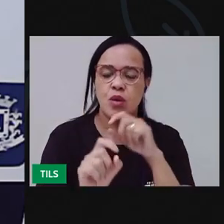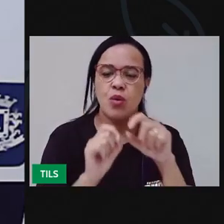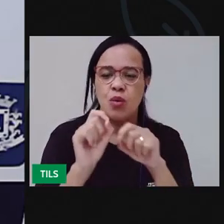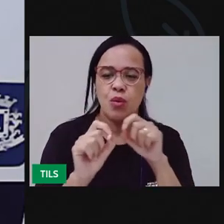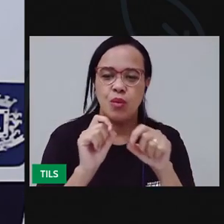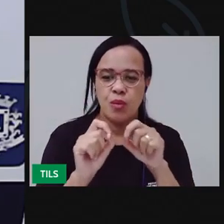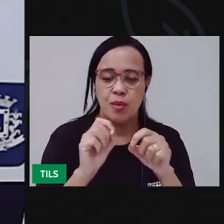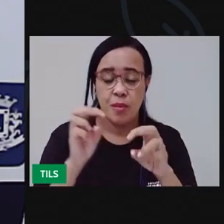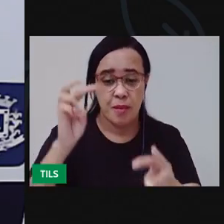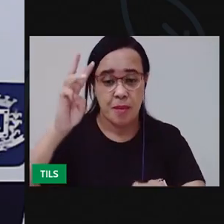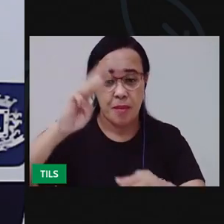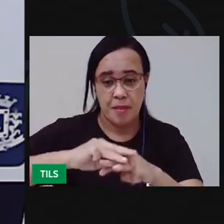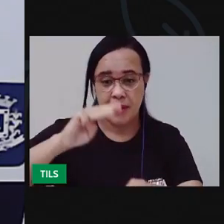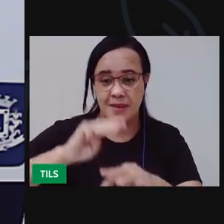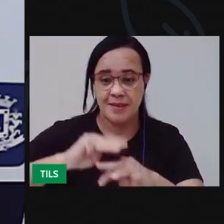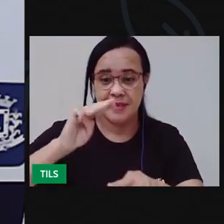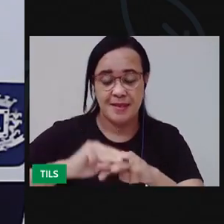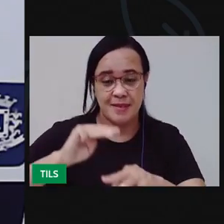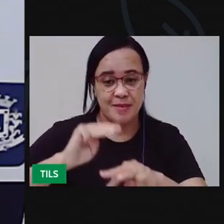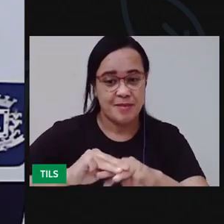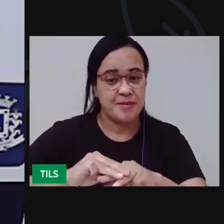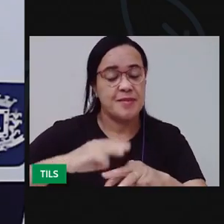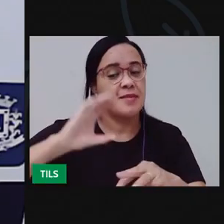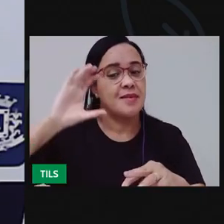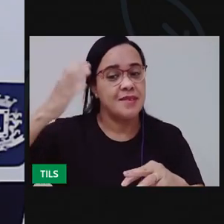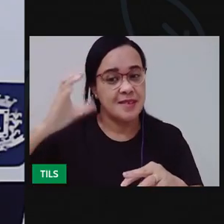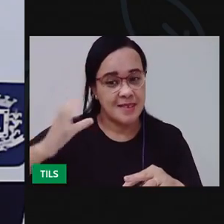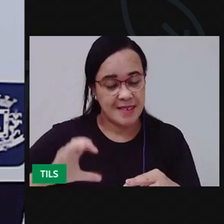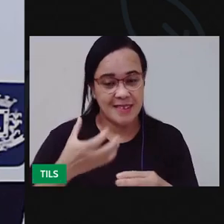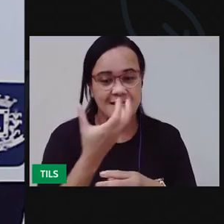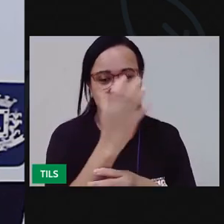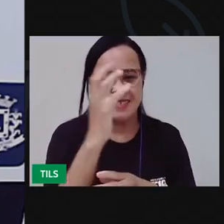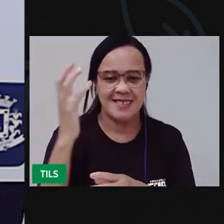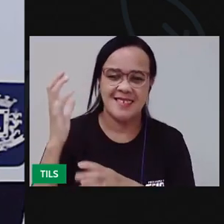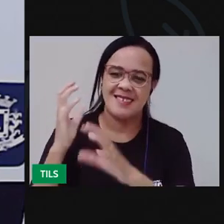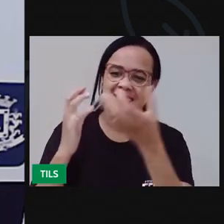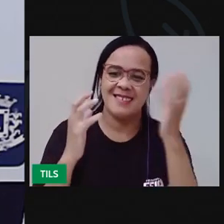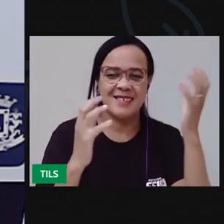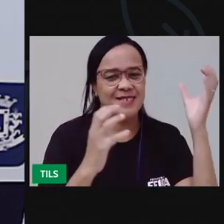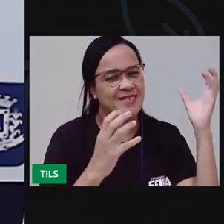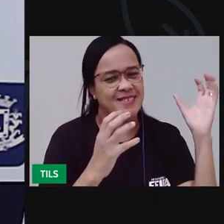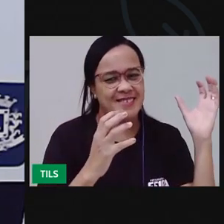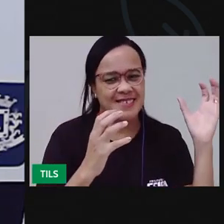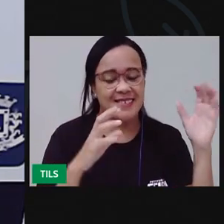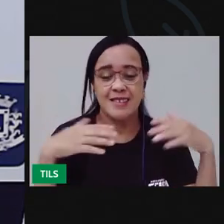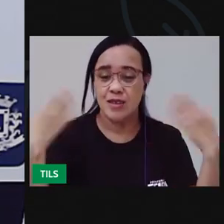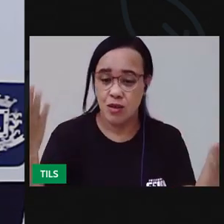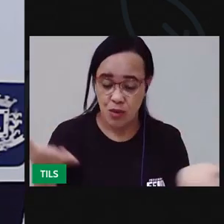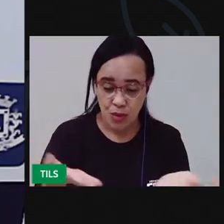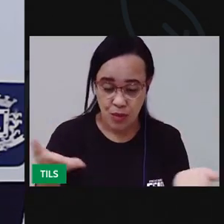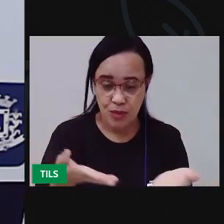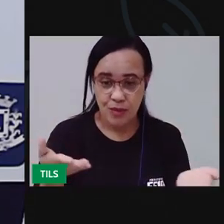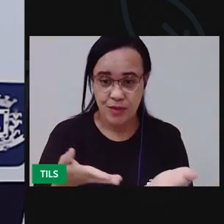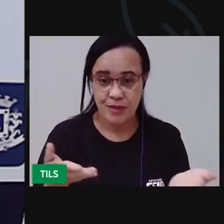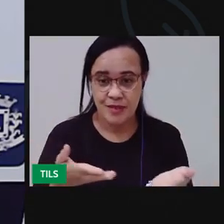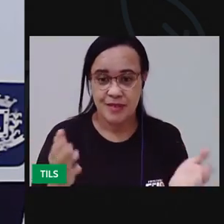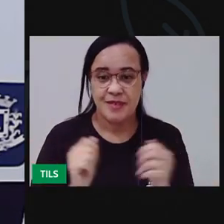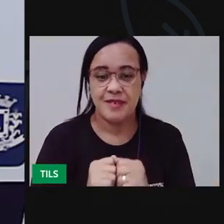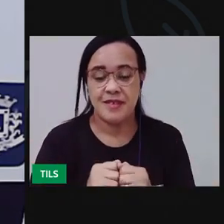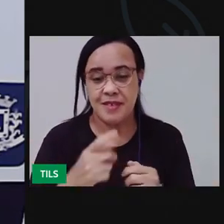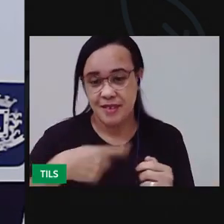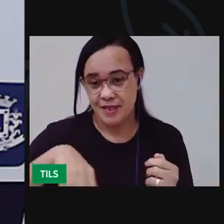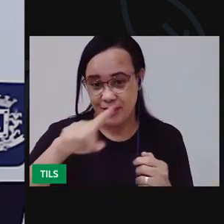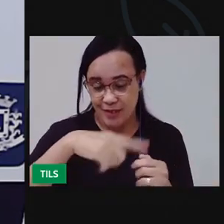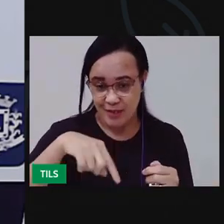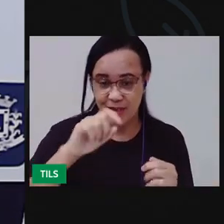Matemática e Ciências da Natureza. Então, nessa aula de hoje, a gente